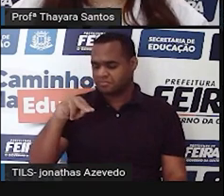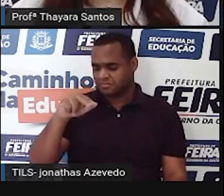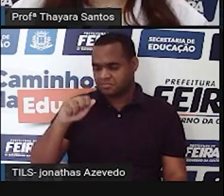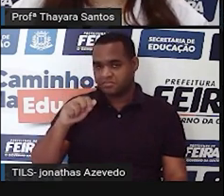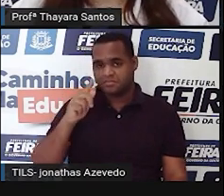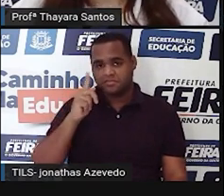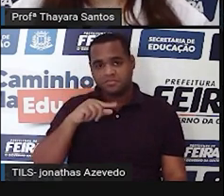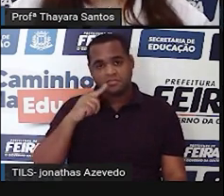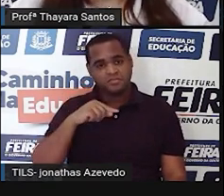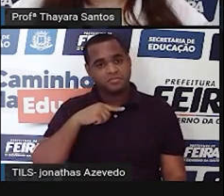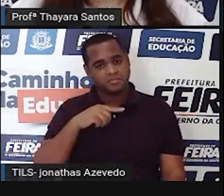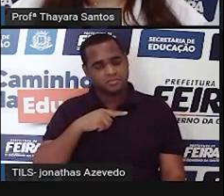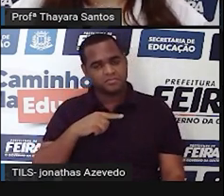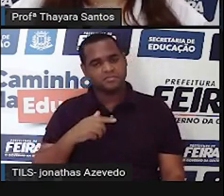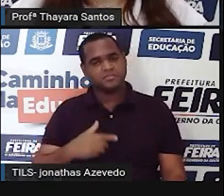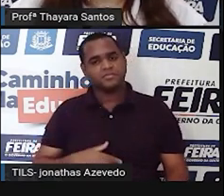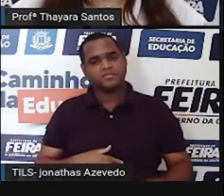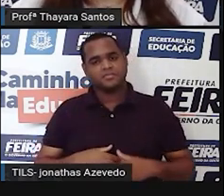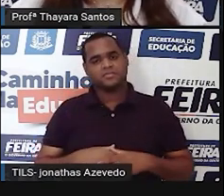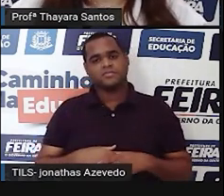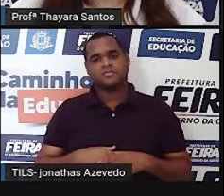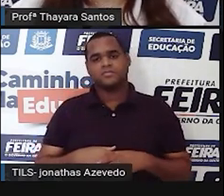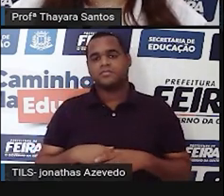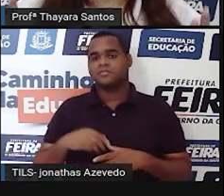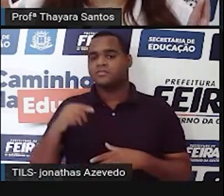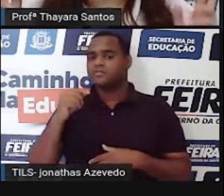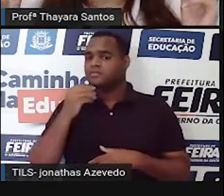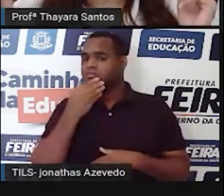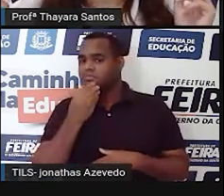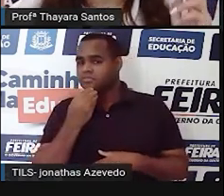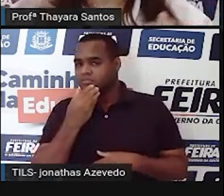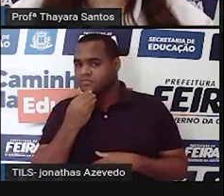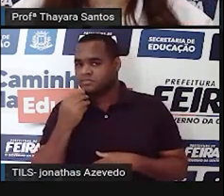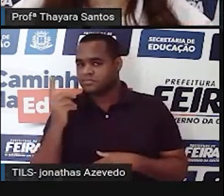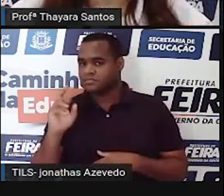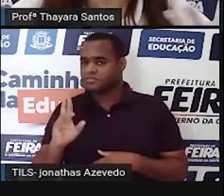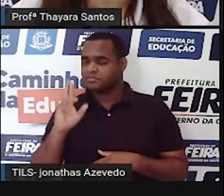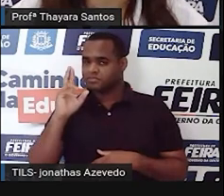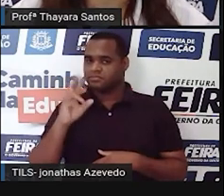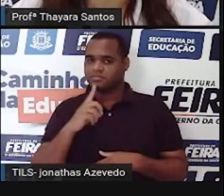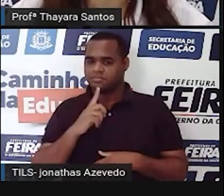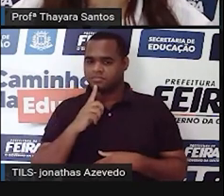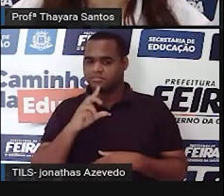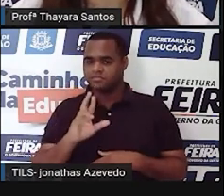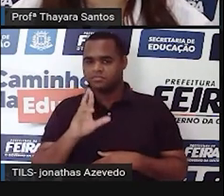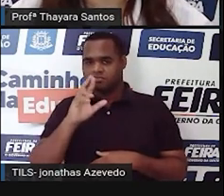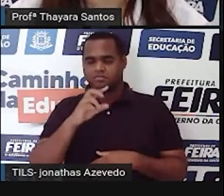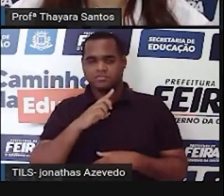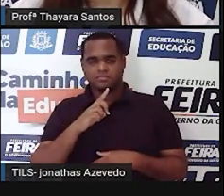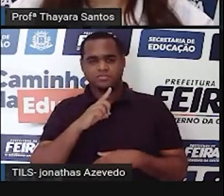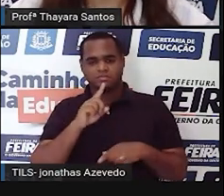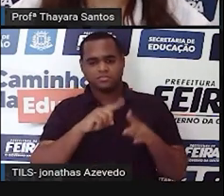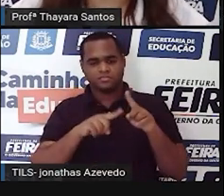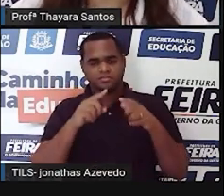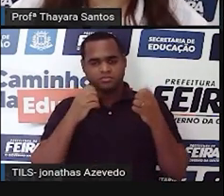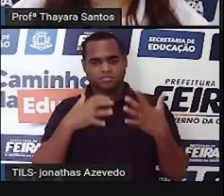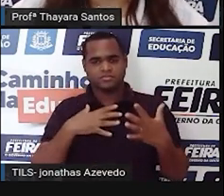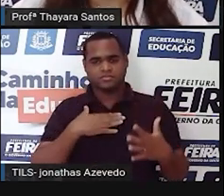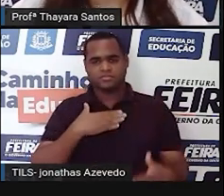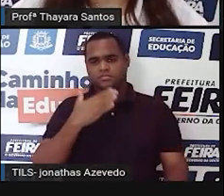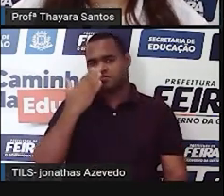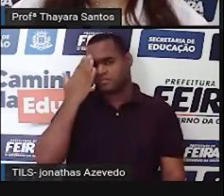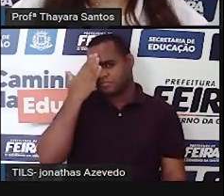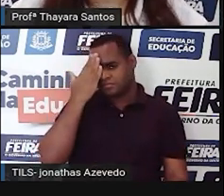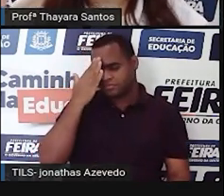tinha conseguido ver ali. Só que o Maurice Wilkins, que era meio que o chefe dela, ele era o coordenador ali do laboratório, ele já estava